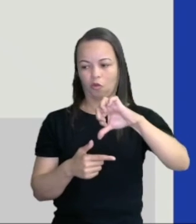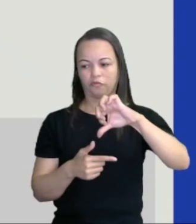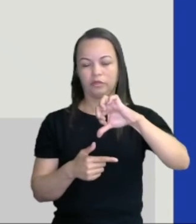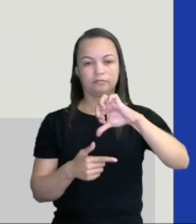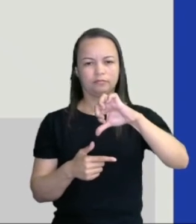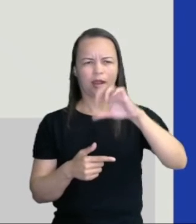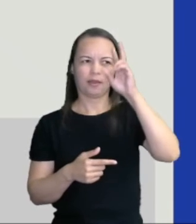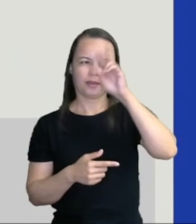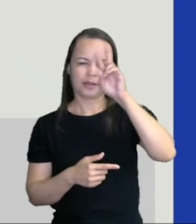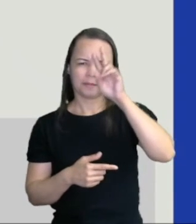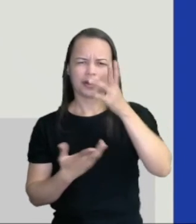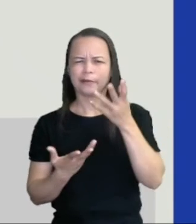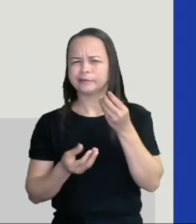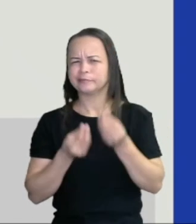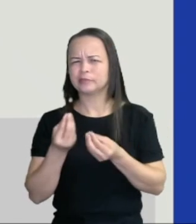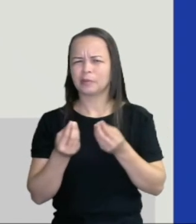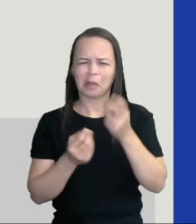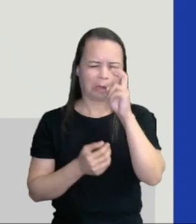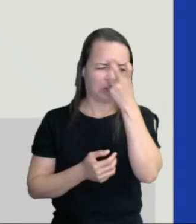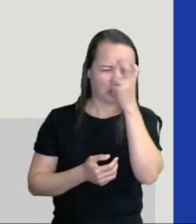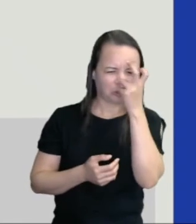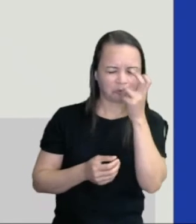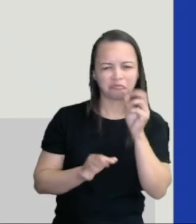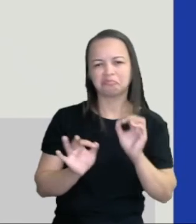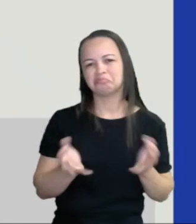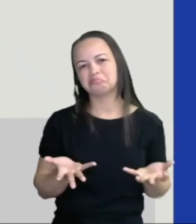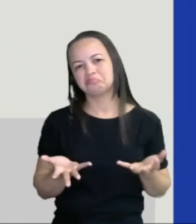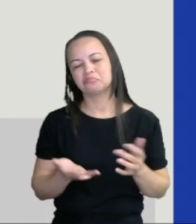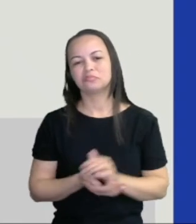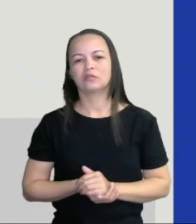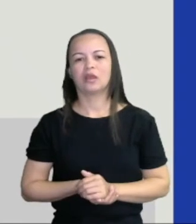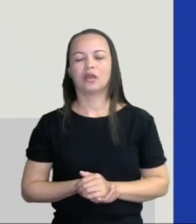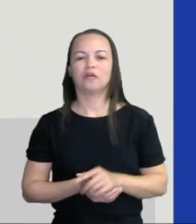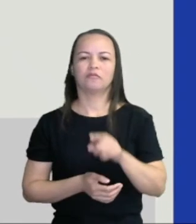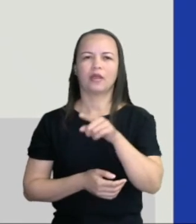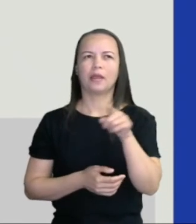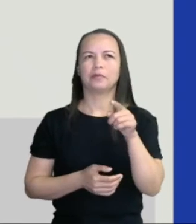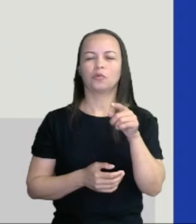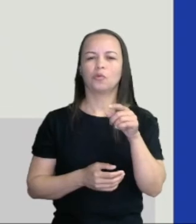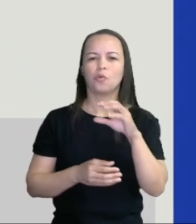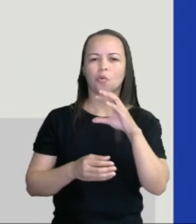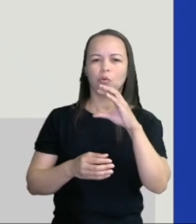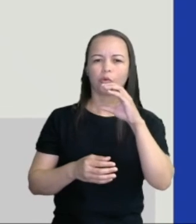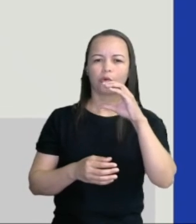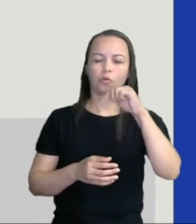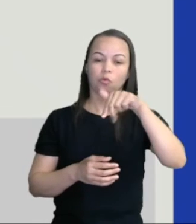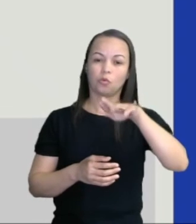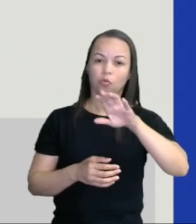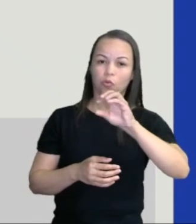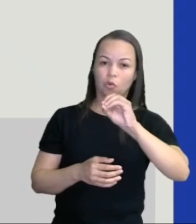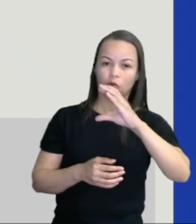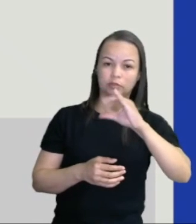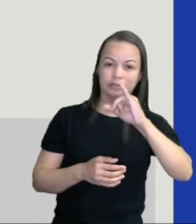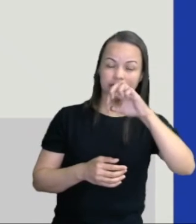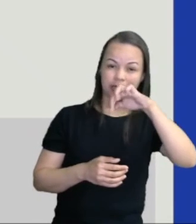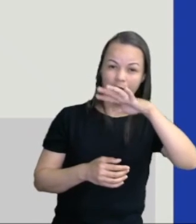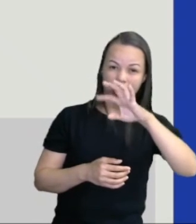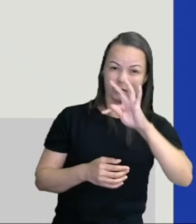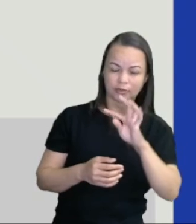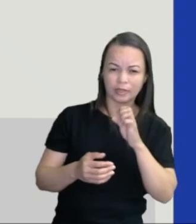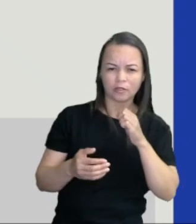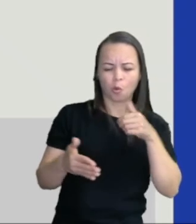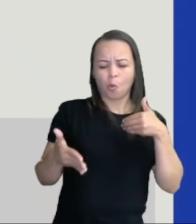dividiu. Ah, professora, mas eu sempre me confundo. Gente, vai para o quociente. O número que se